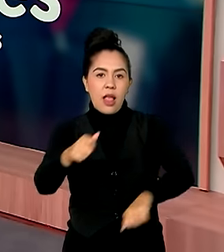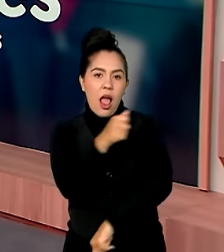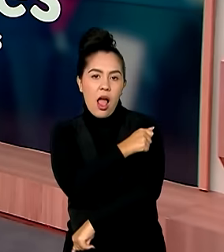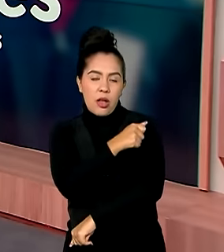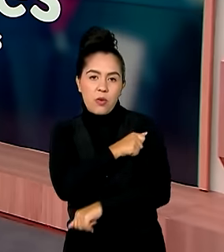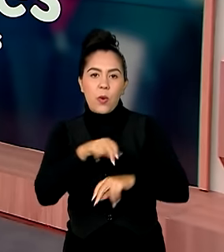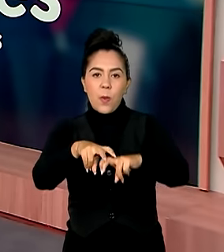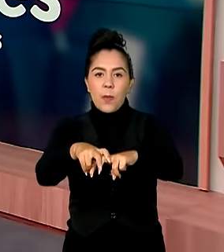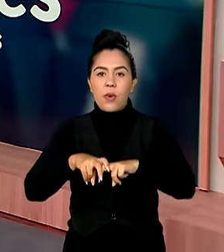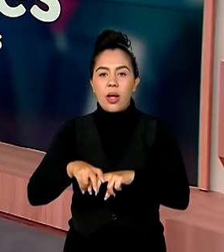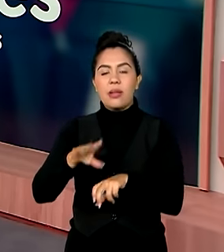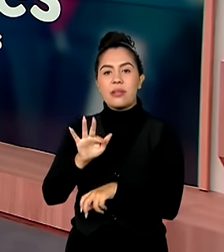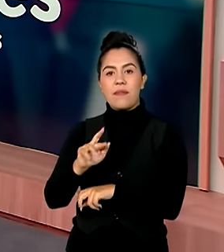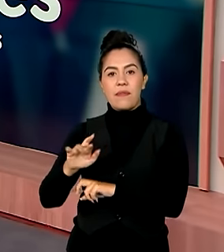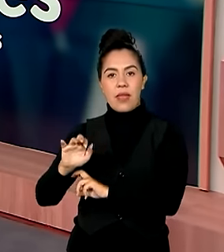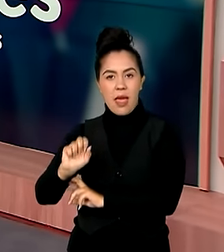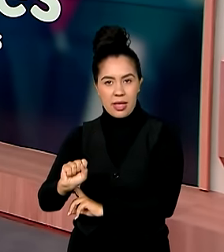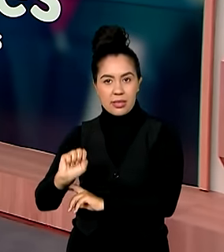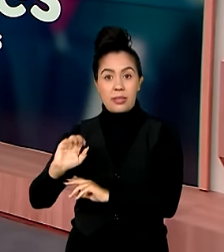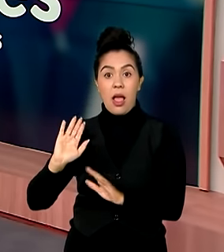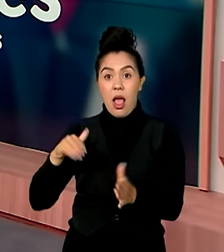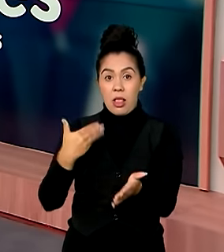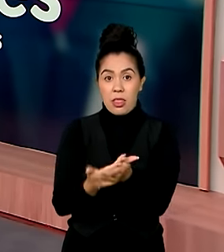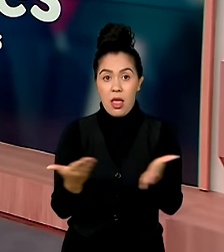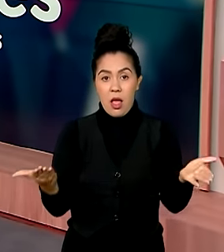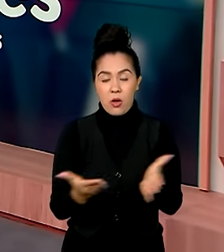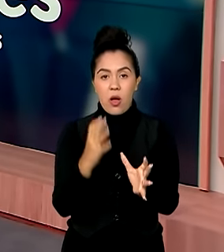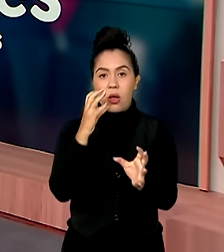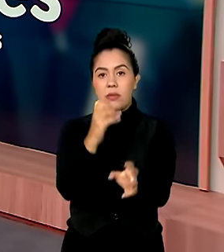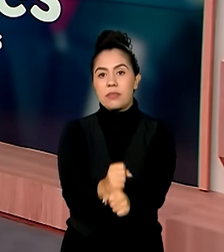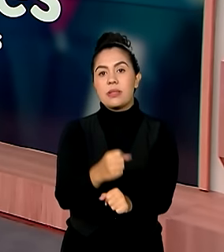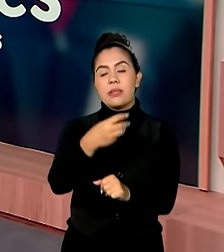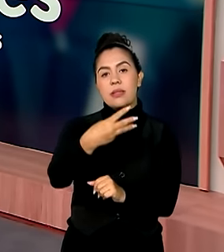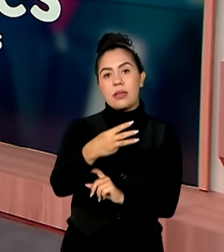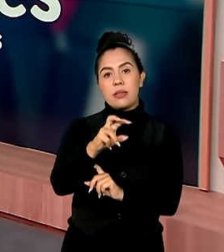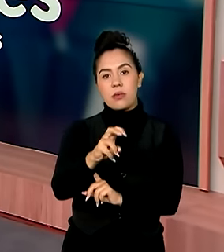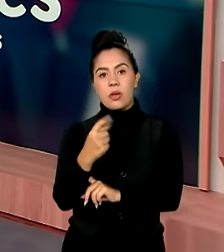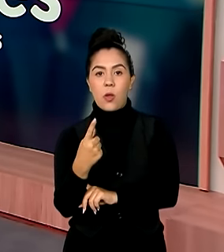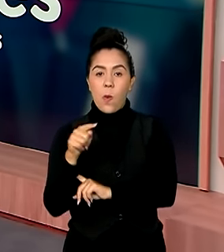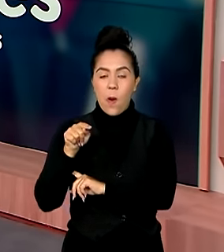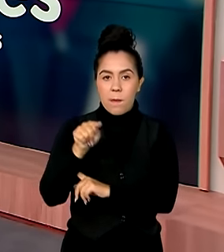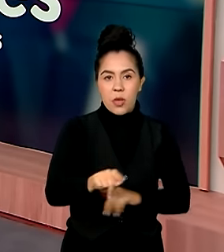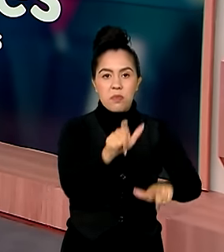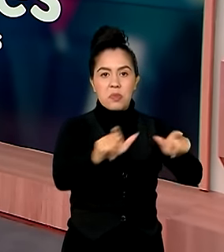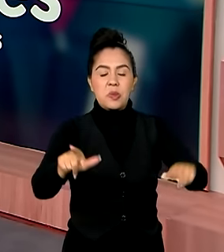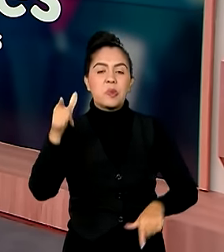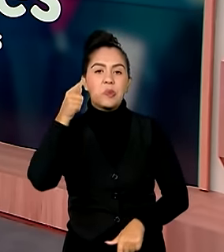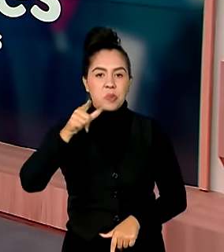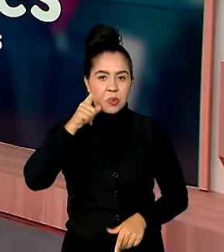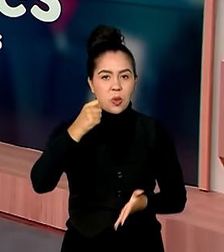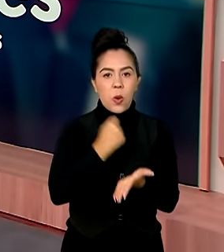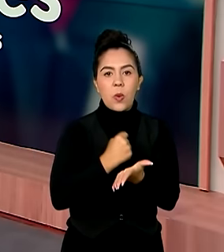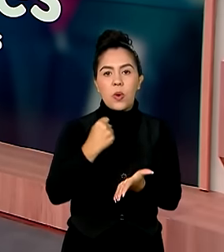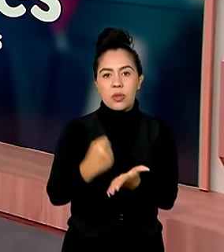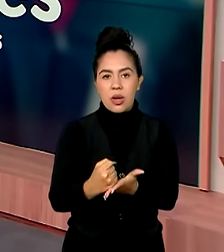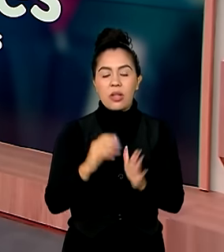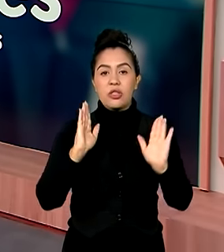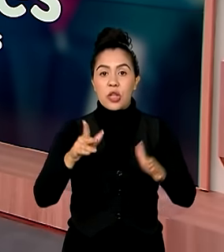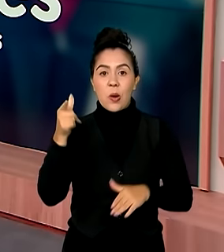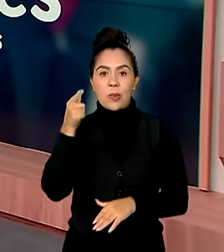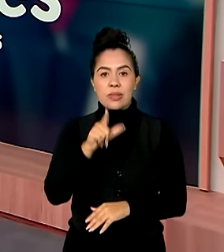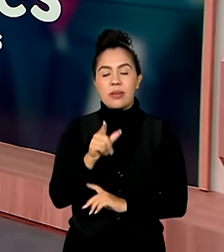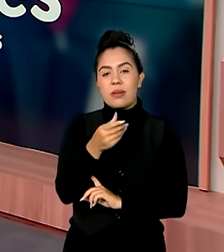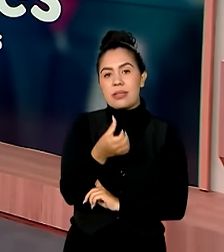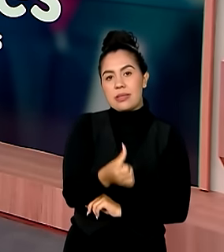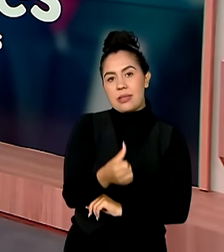Fundo de Financiamento Estudantil. Até agora, mais de 351 mil pessoas foram beneficiadas, o que já trouxe R